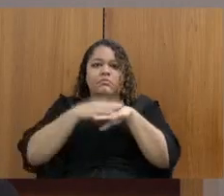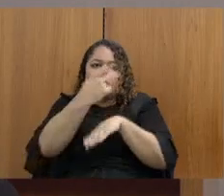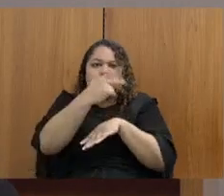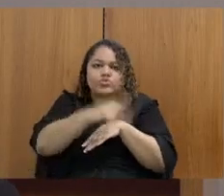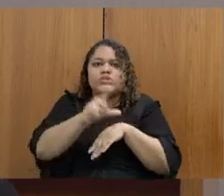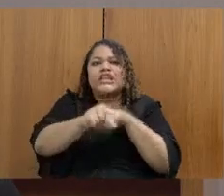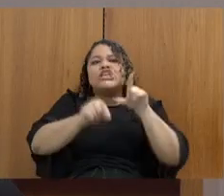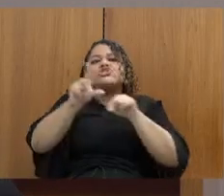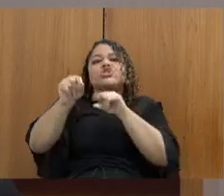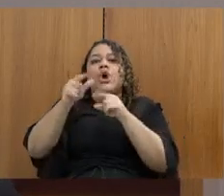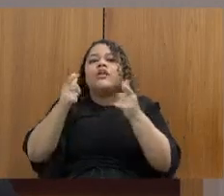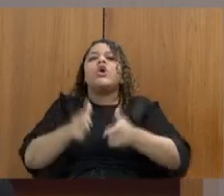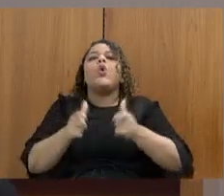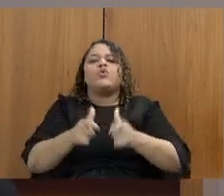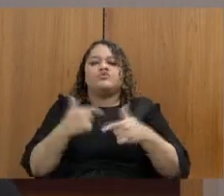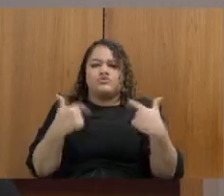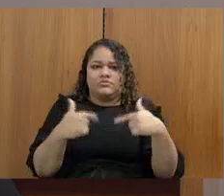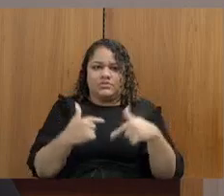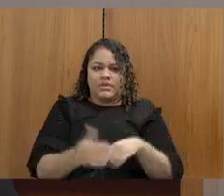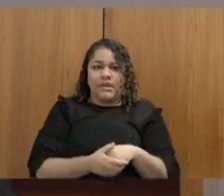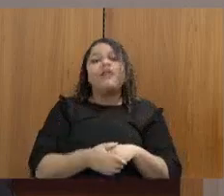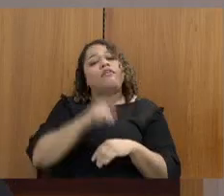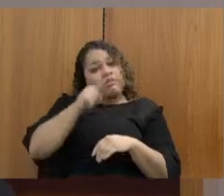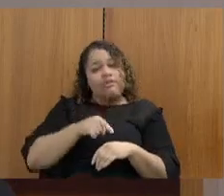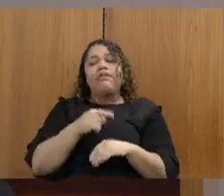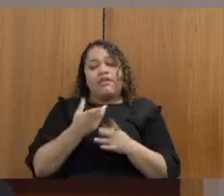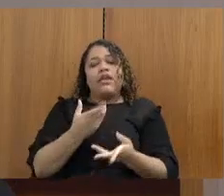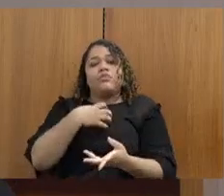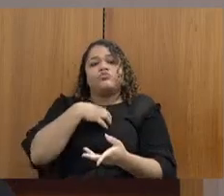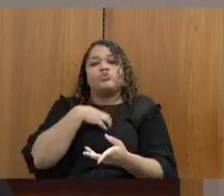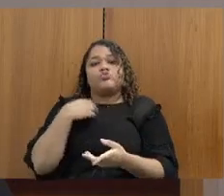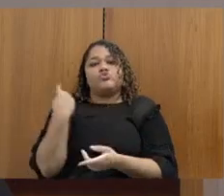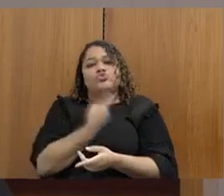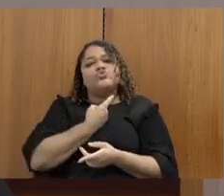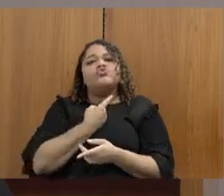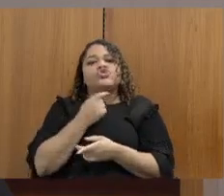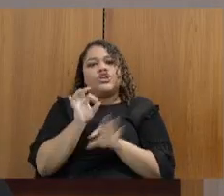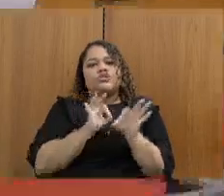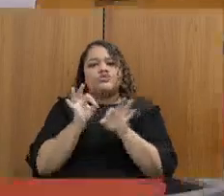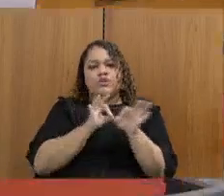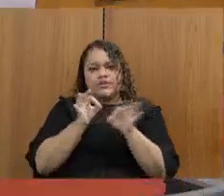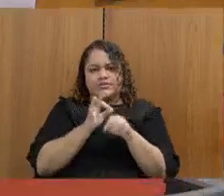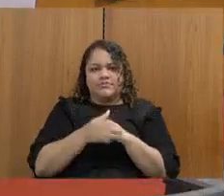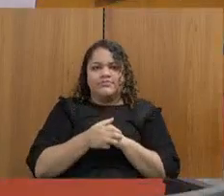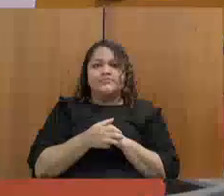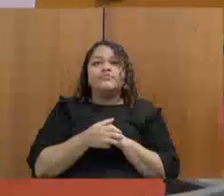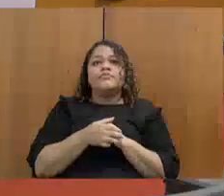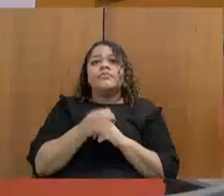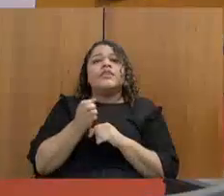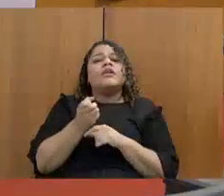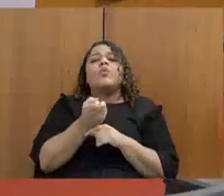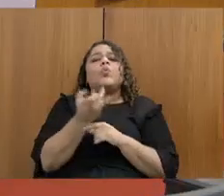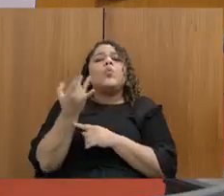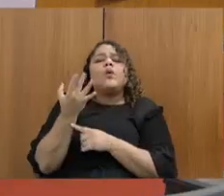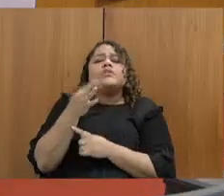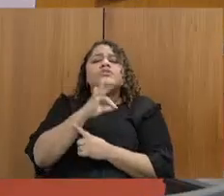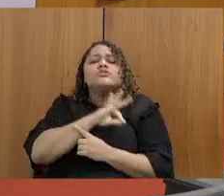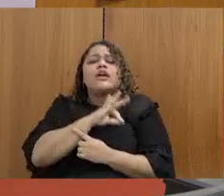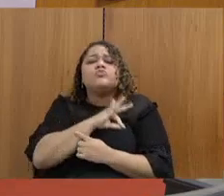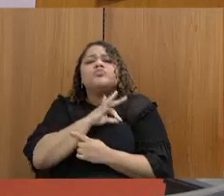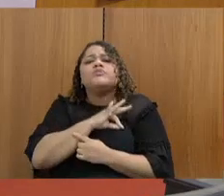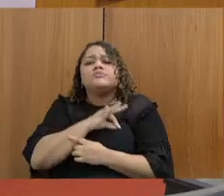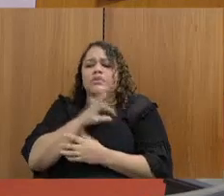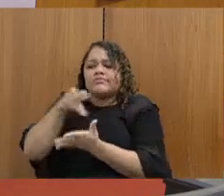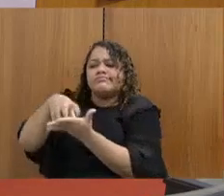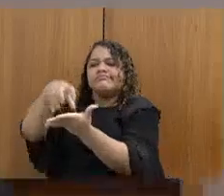que vai ser conduzida vai ser desse jeito. A gente sabe, eu não posso dizer, deputado, exatamente qual é a quantidade de cada policial penal nas unidades